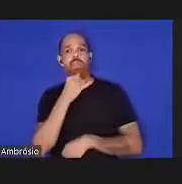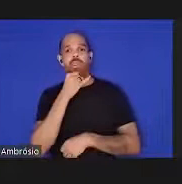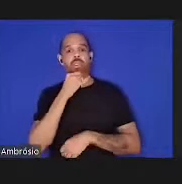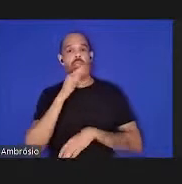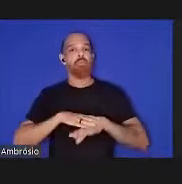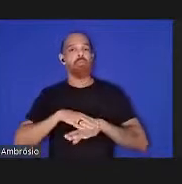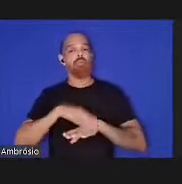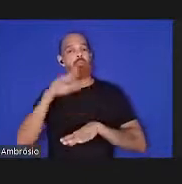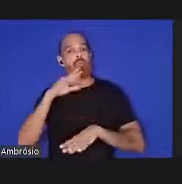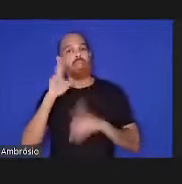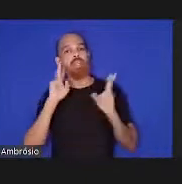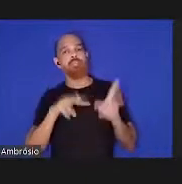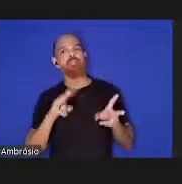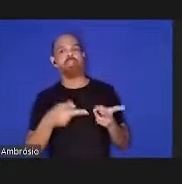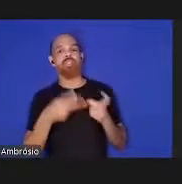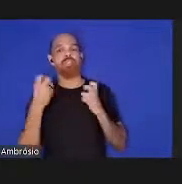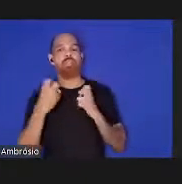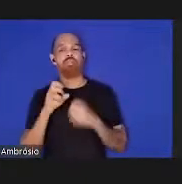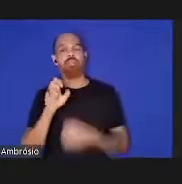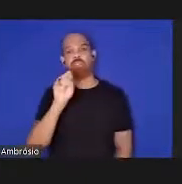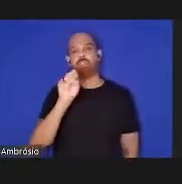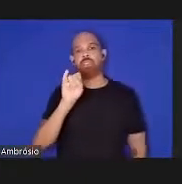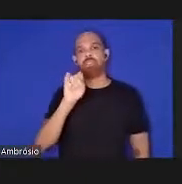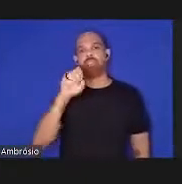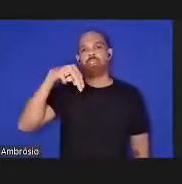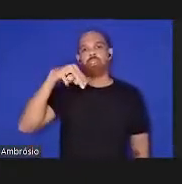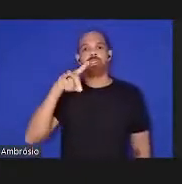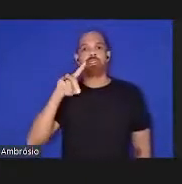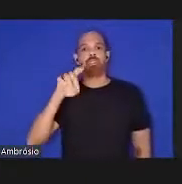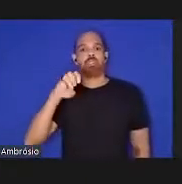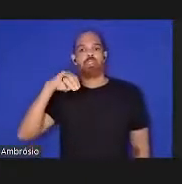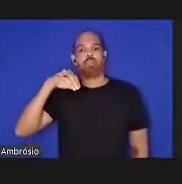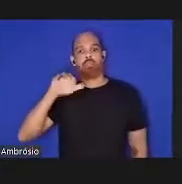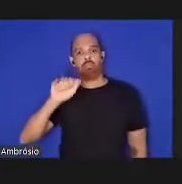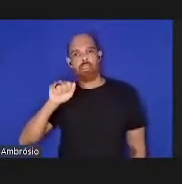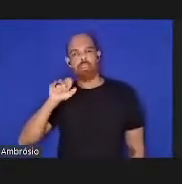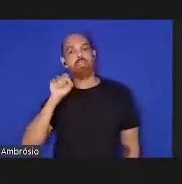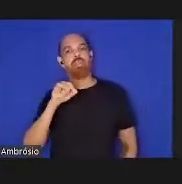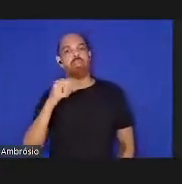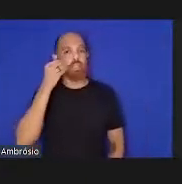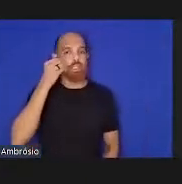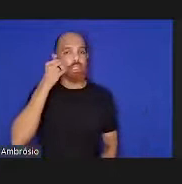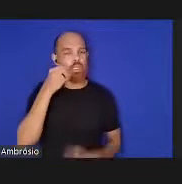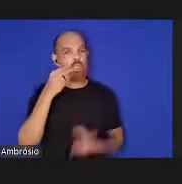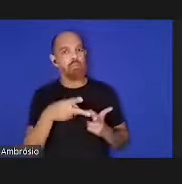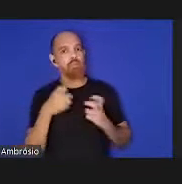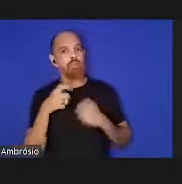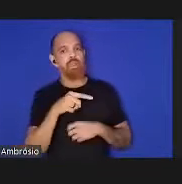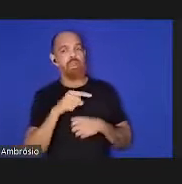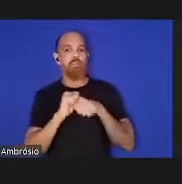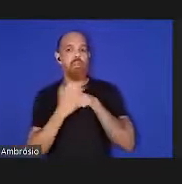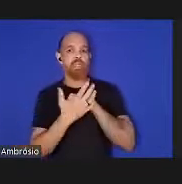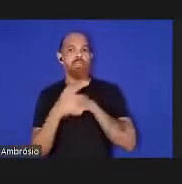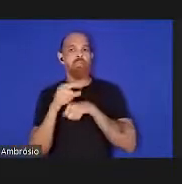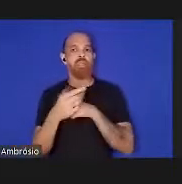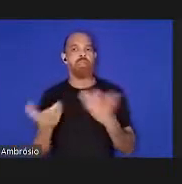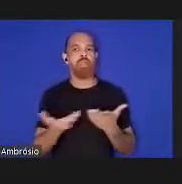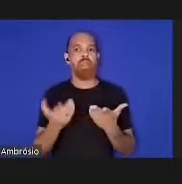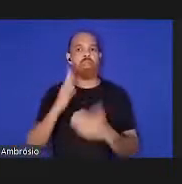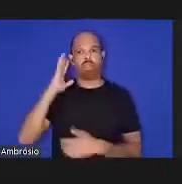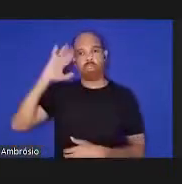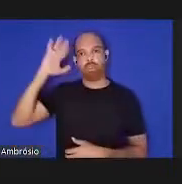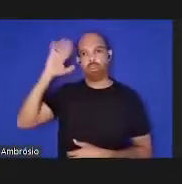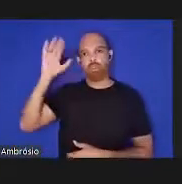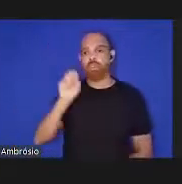visível de uma sindemia como podemos ver por este slide que tenta interpretar a pandemia à atual luz da teoria sindémica